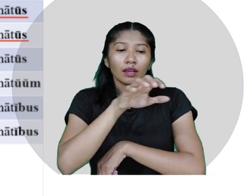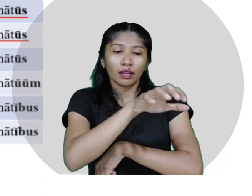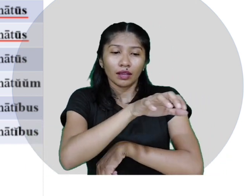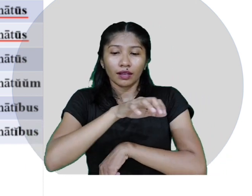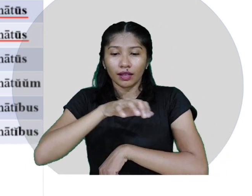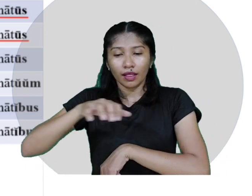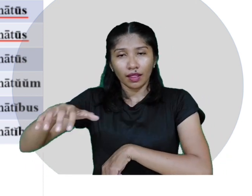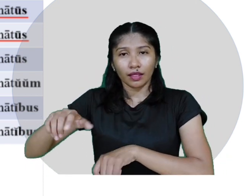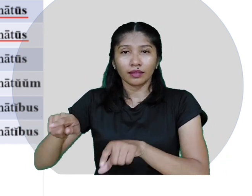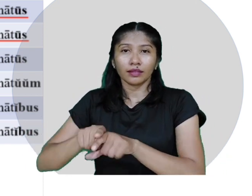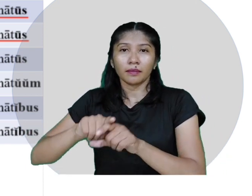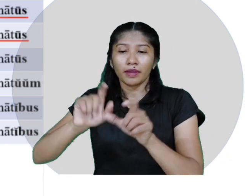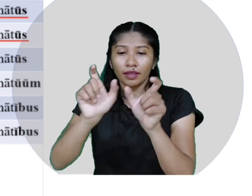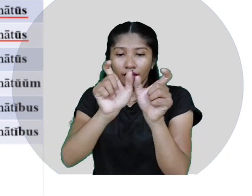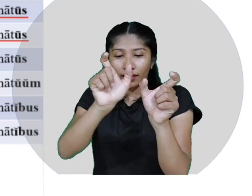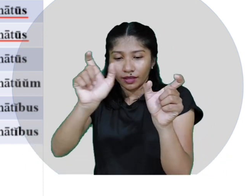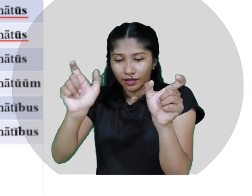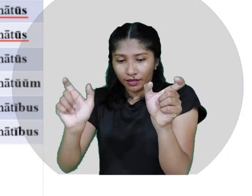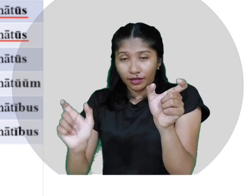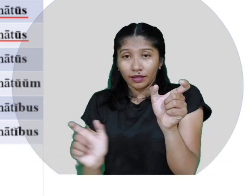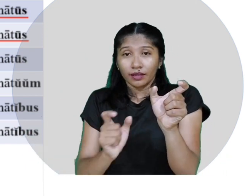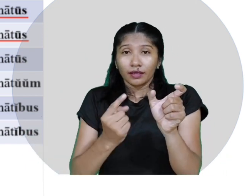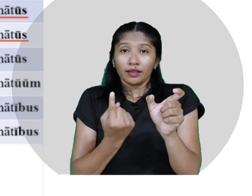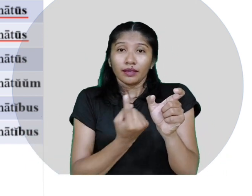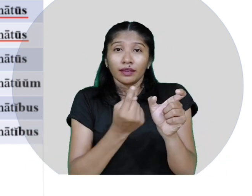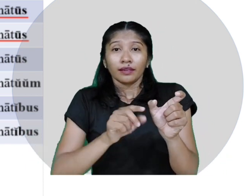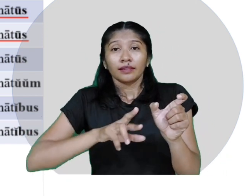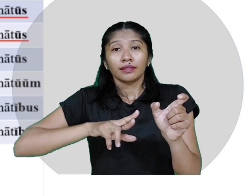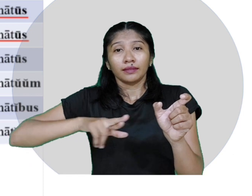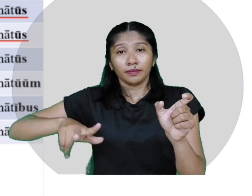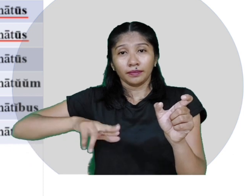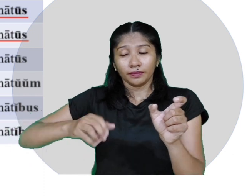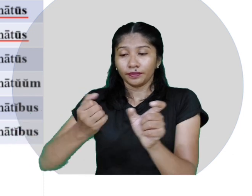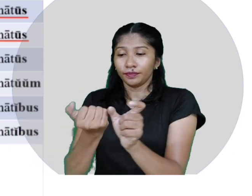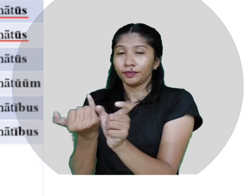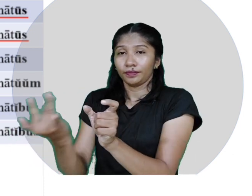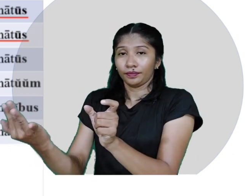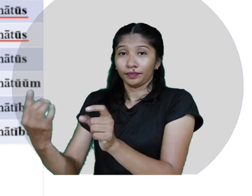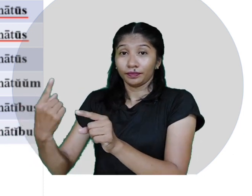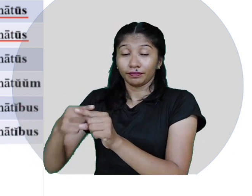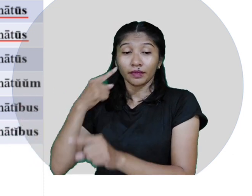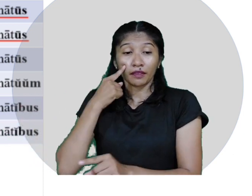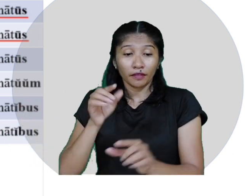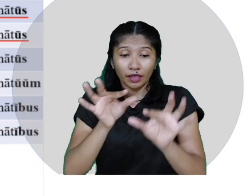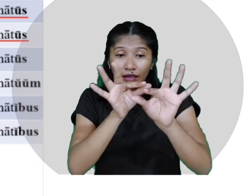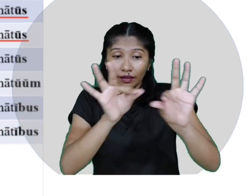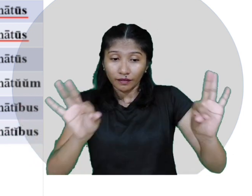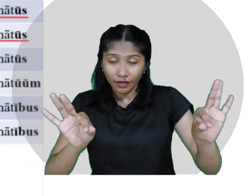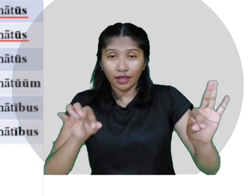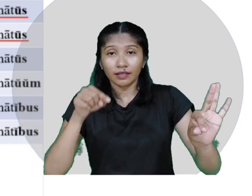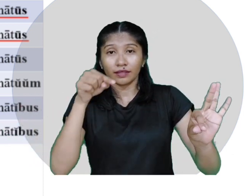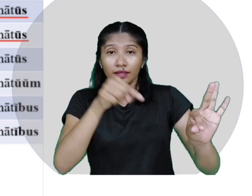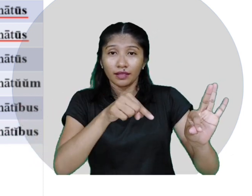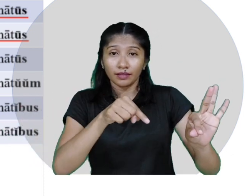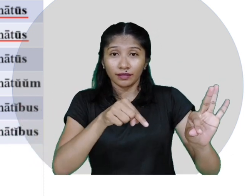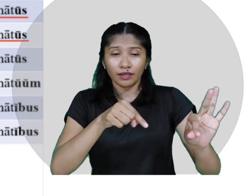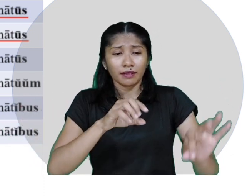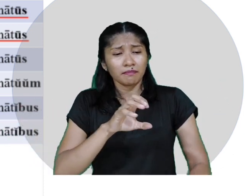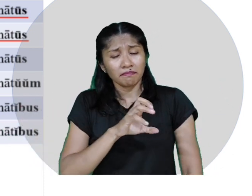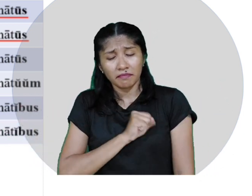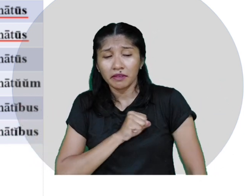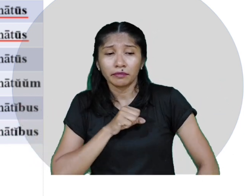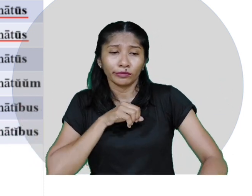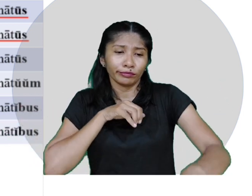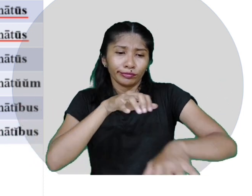singular é diferente do plural. Senatus, amamos, amamos o senado. Ou seja, a desinência